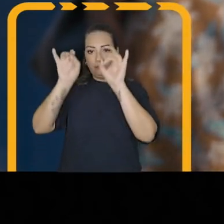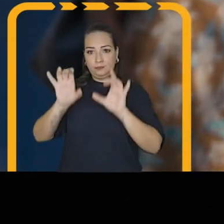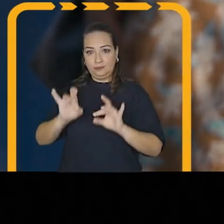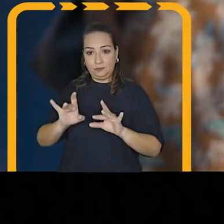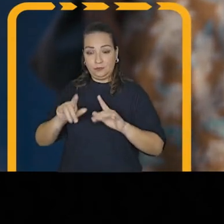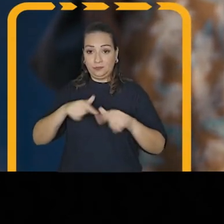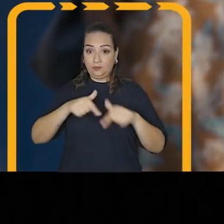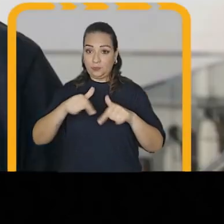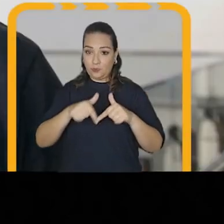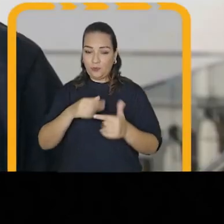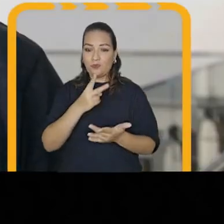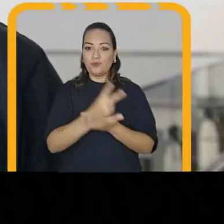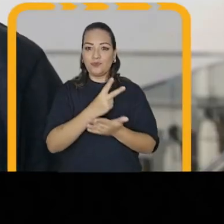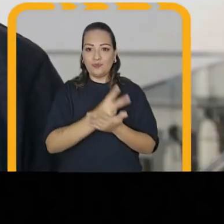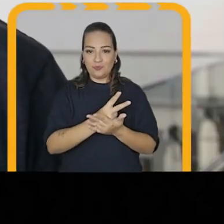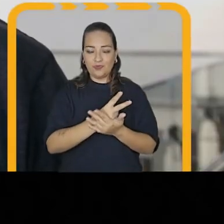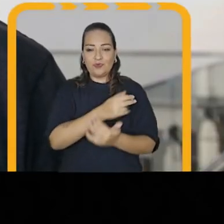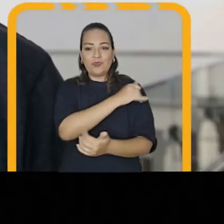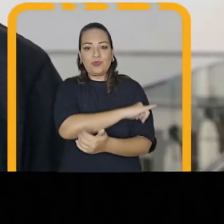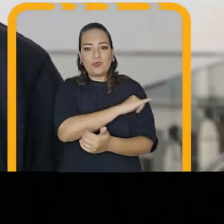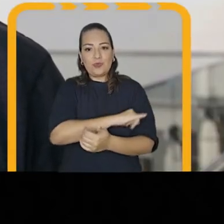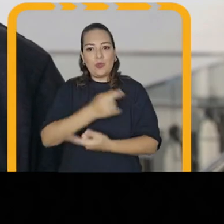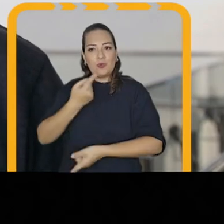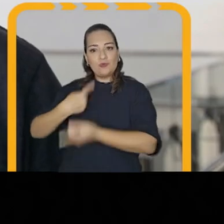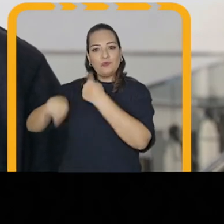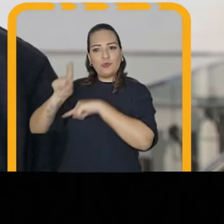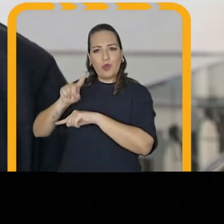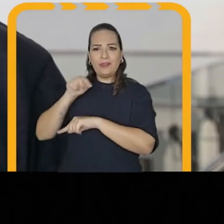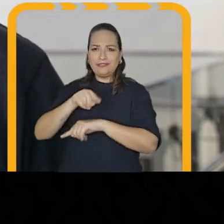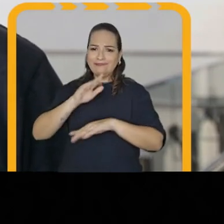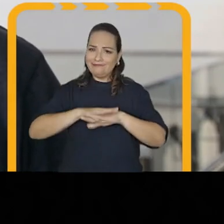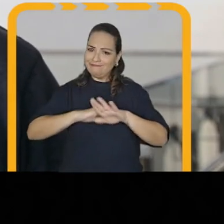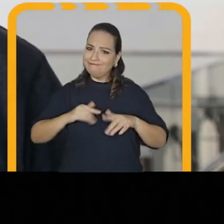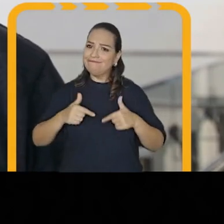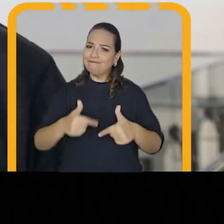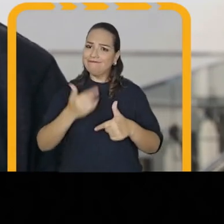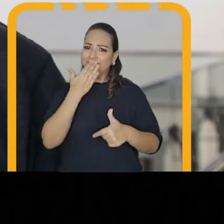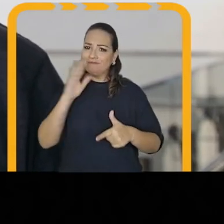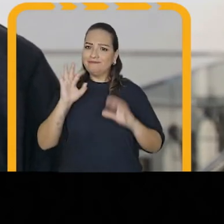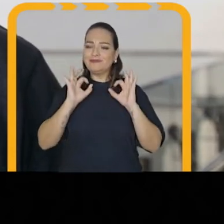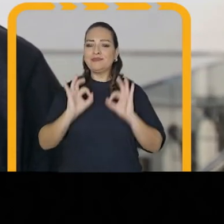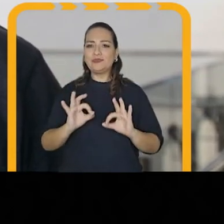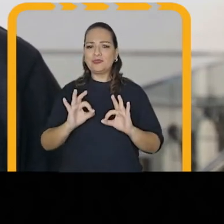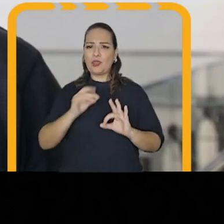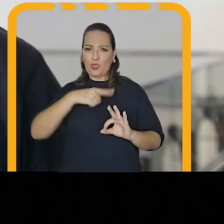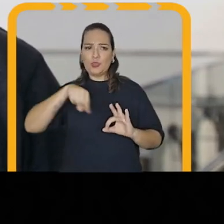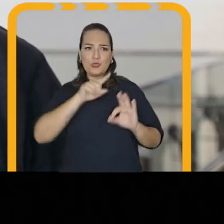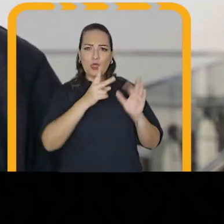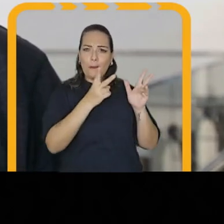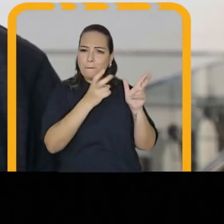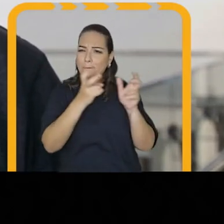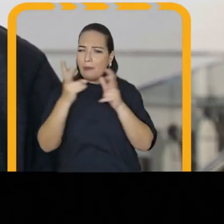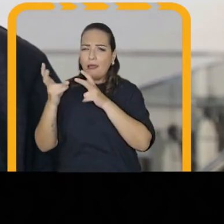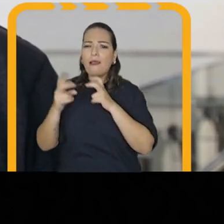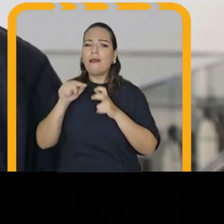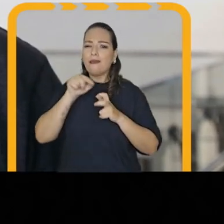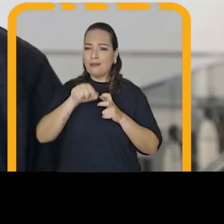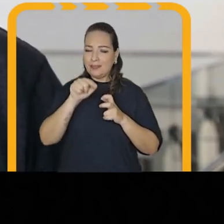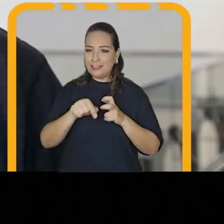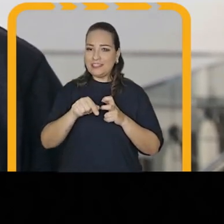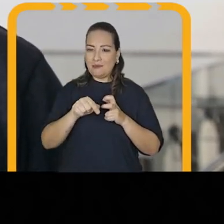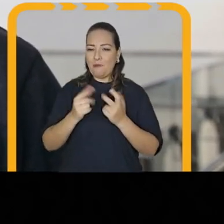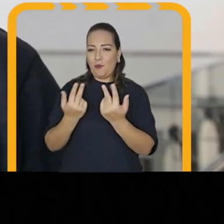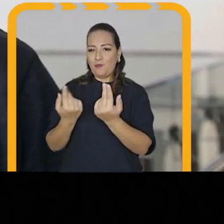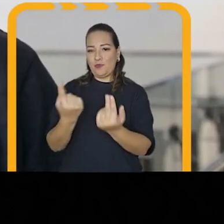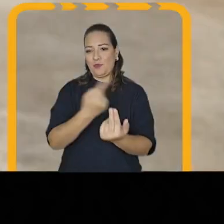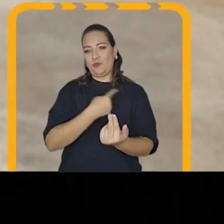quando a gente dá a gente. Quando eu vejo ele está na área lá, vendo, e depois ele volta para saber se a gente gostou. Eu nunca vi alguém